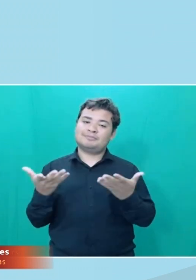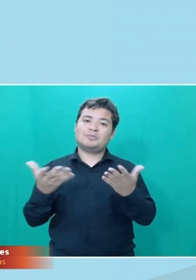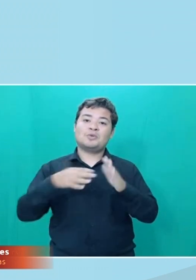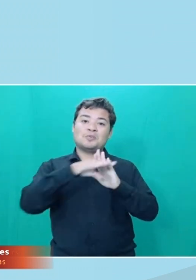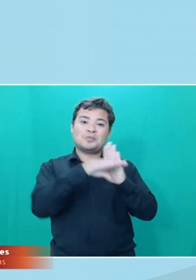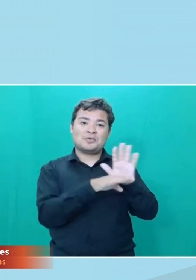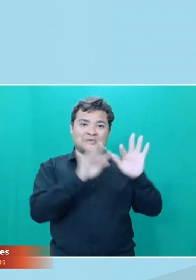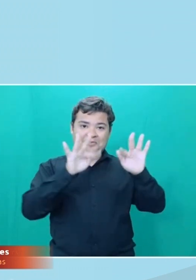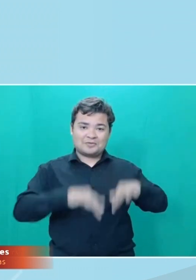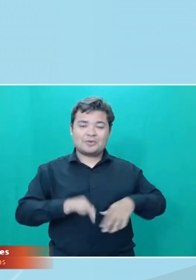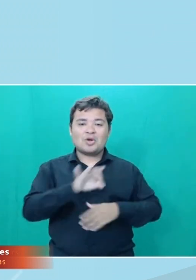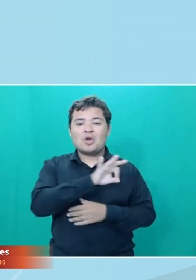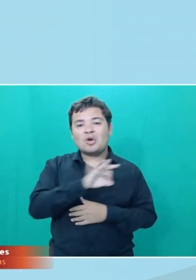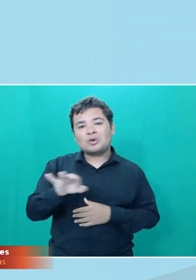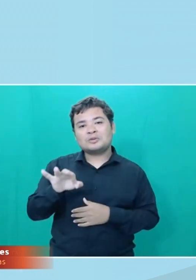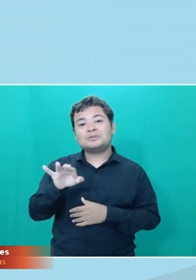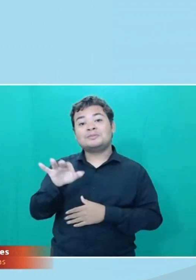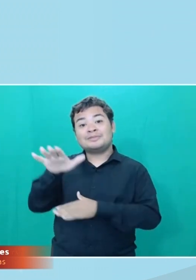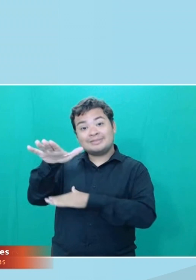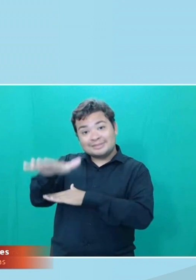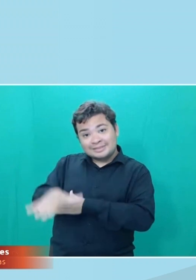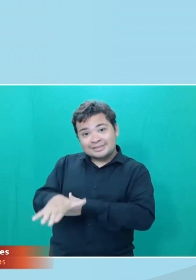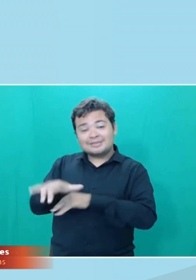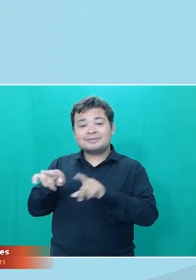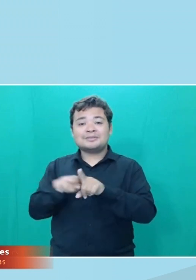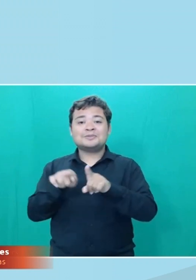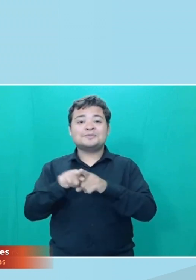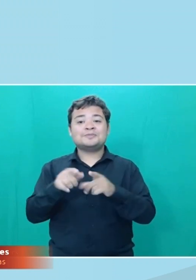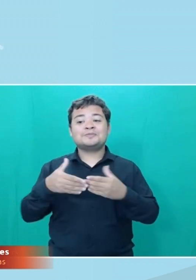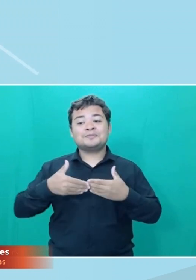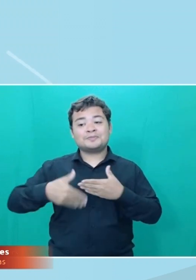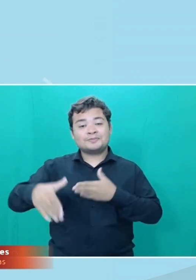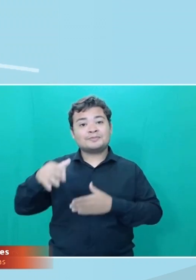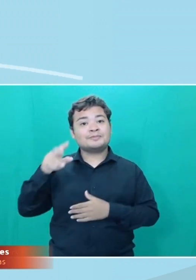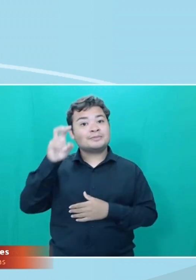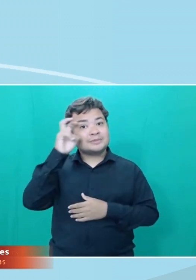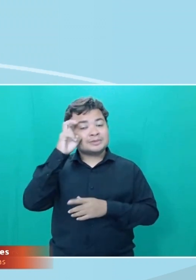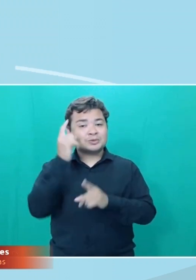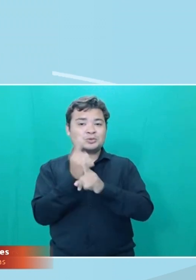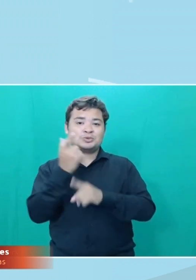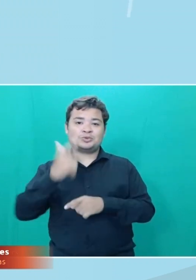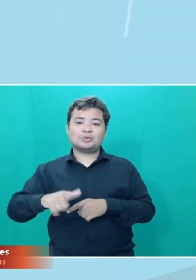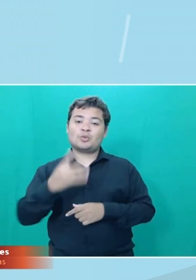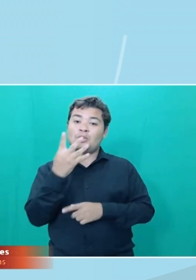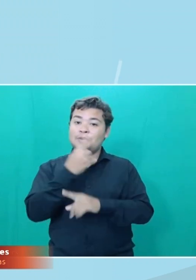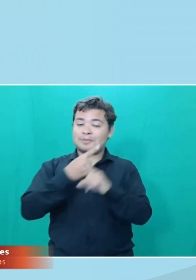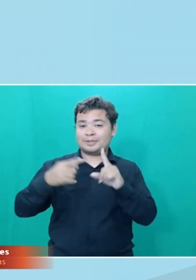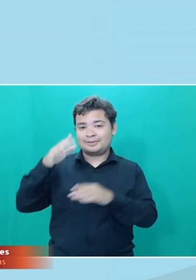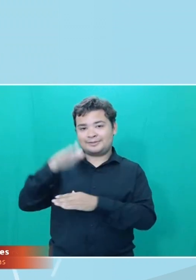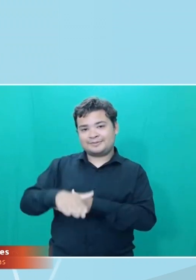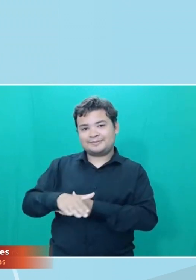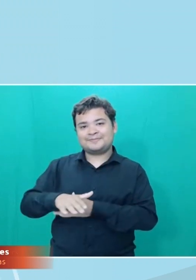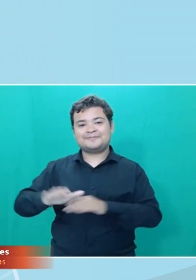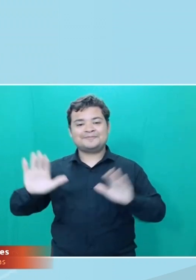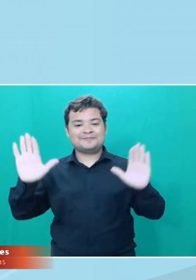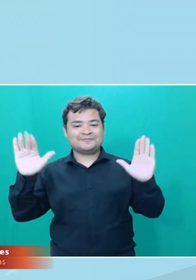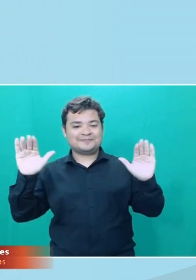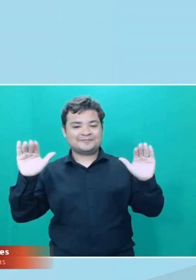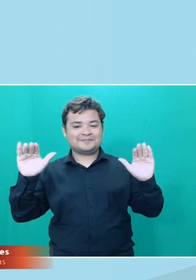desejo um ótimo final de tarde. Te espero na próxima quinta-feira, quatro e meia da tarde, com mais um Ronexense. Até lá!